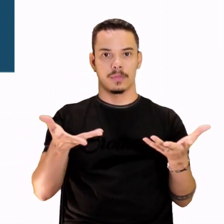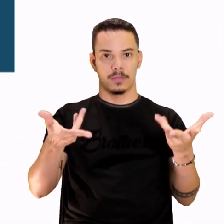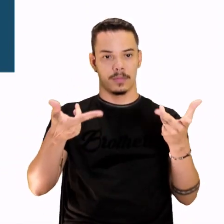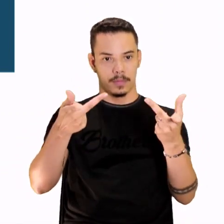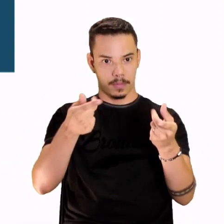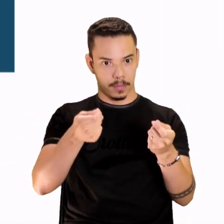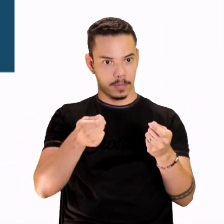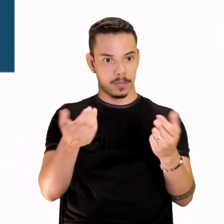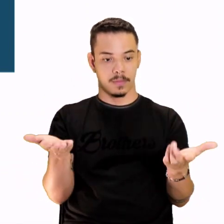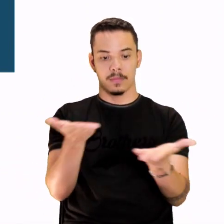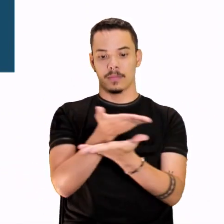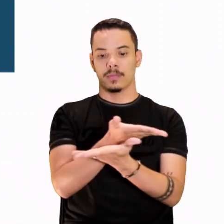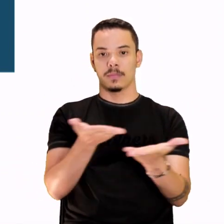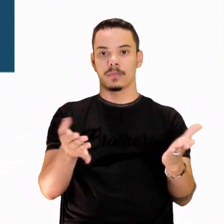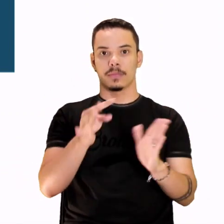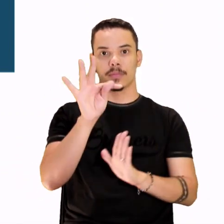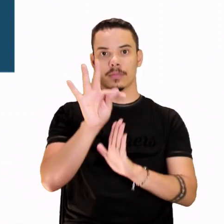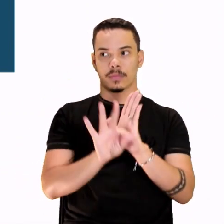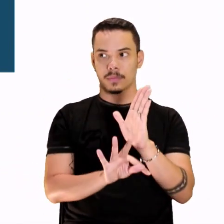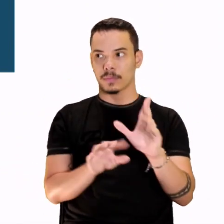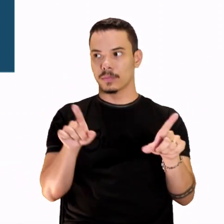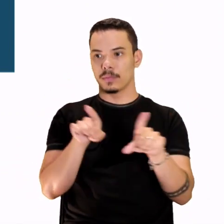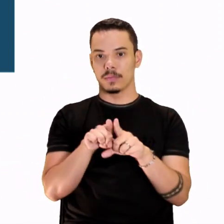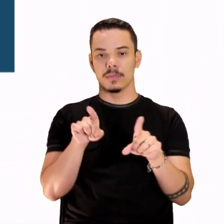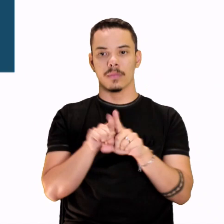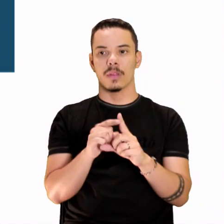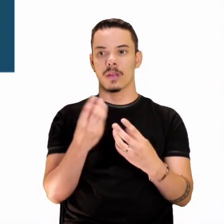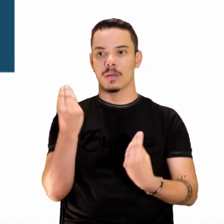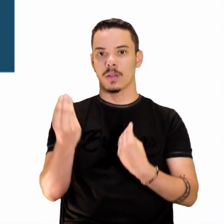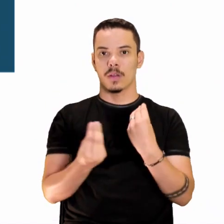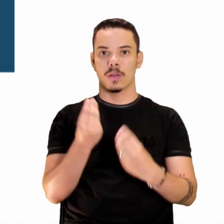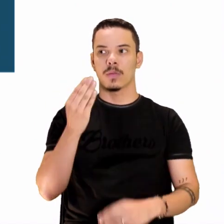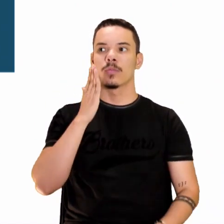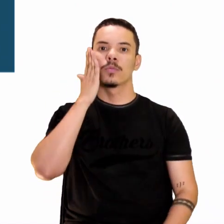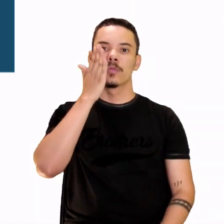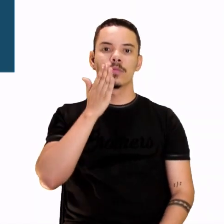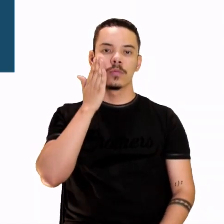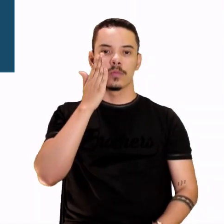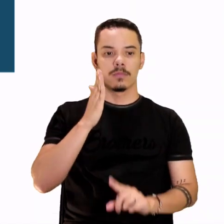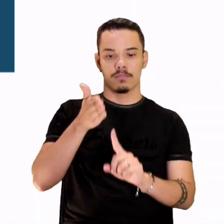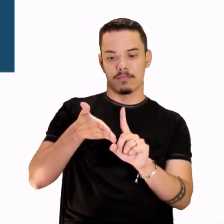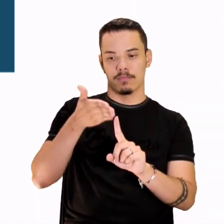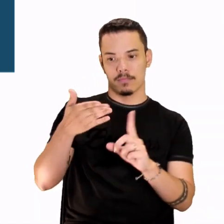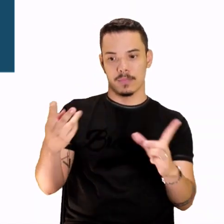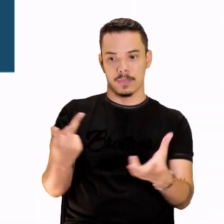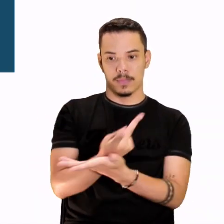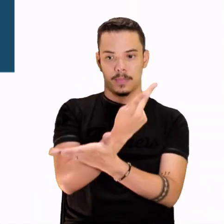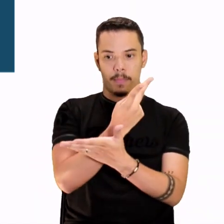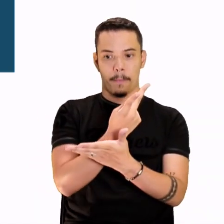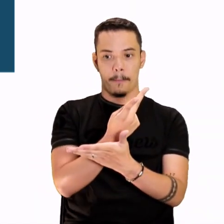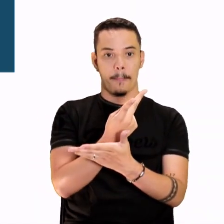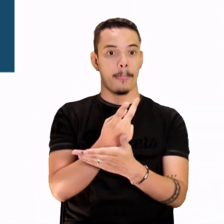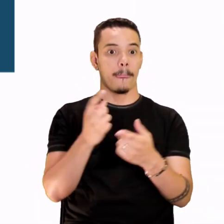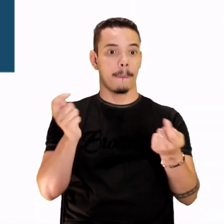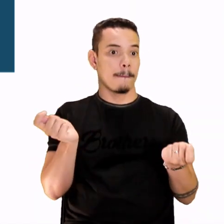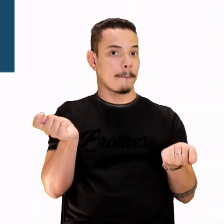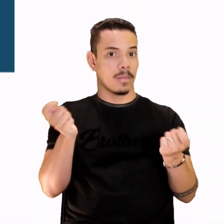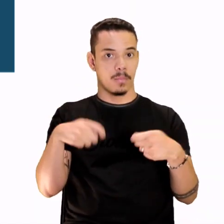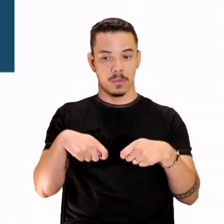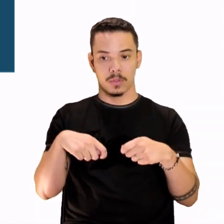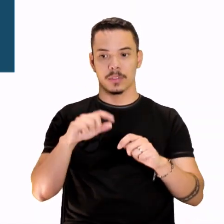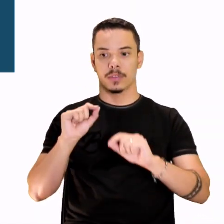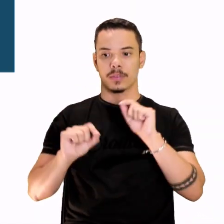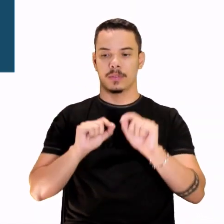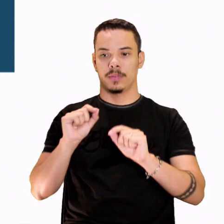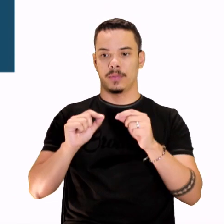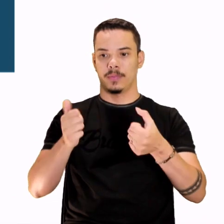intertextualidade e interdiscursividade, certo? E que permitam a